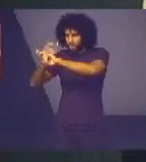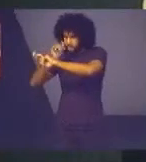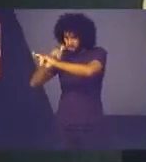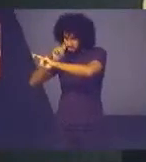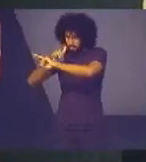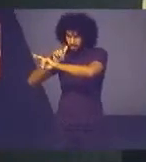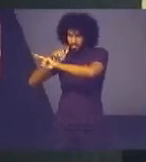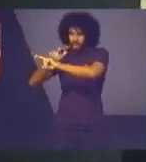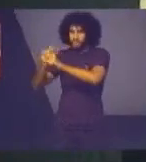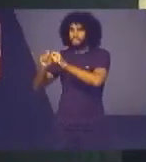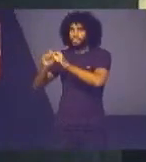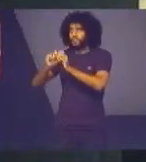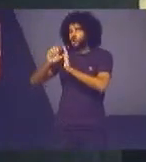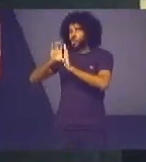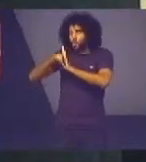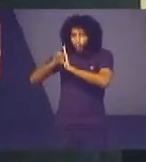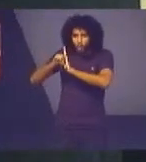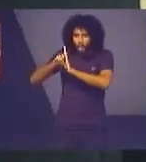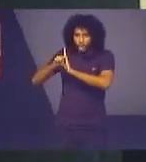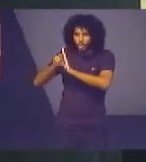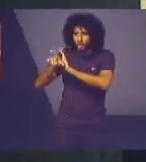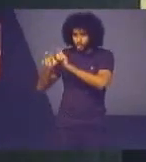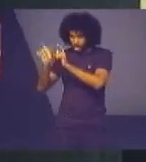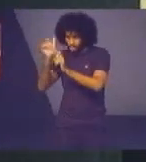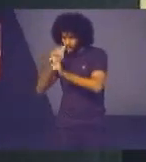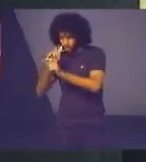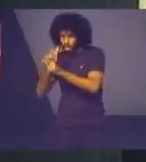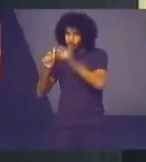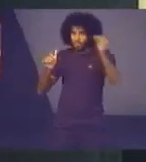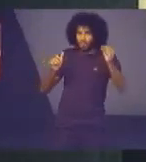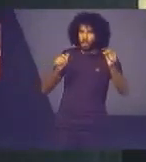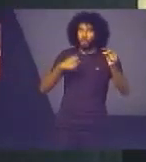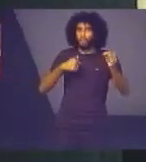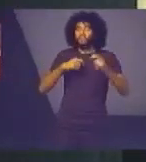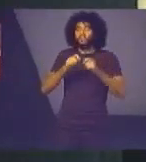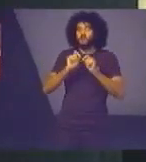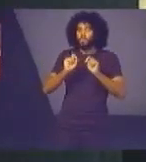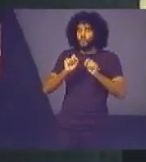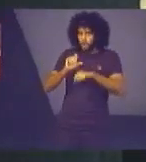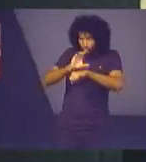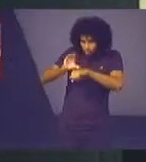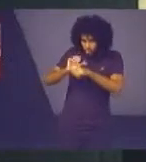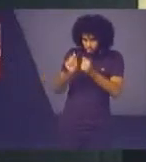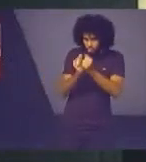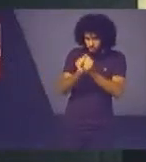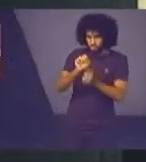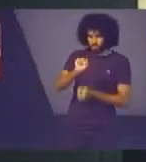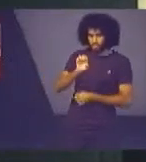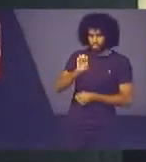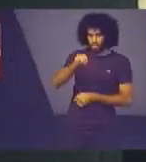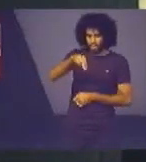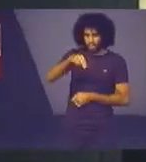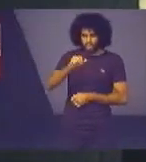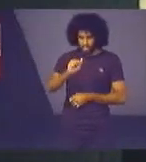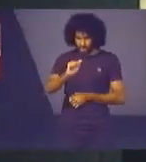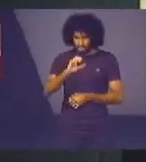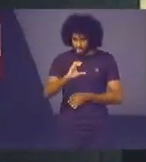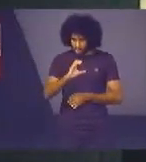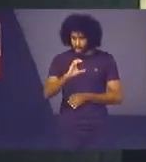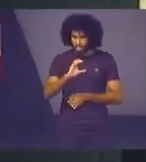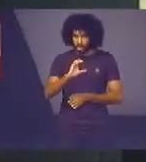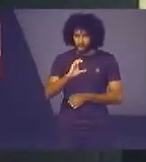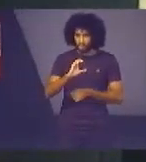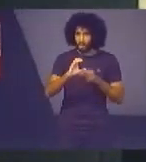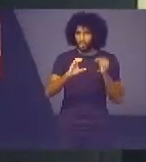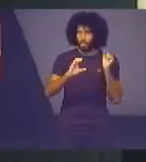fazer um currículo e para saírem de lá nós providenciamos o curso junto ao Senac e esse curso ao Senac é